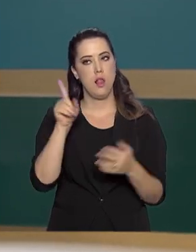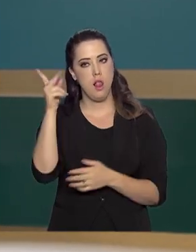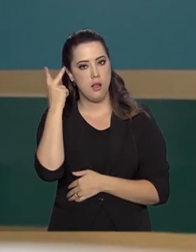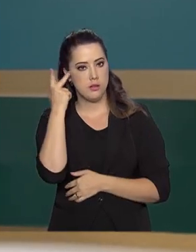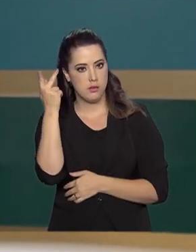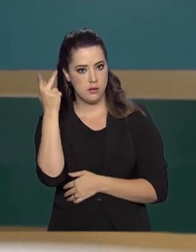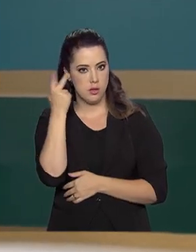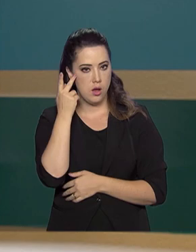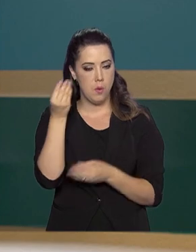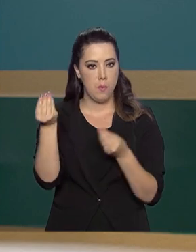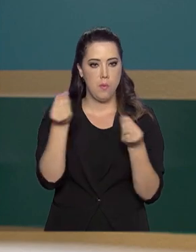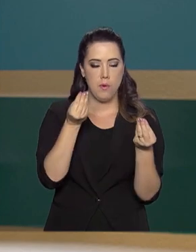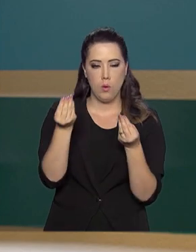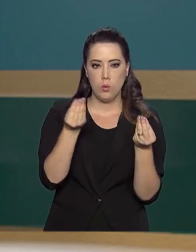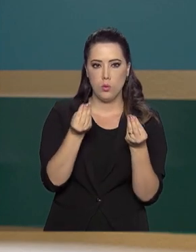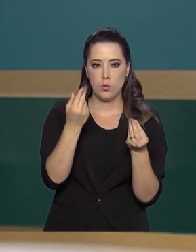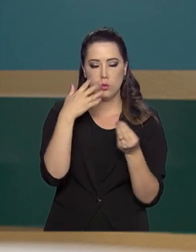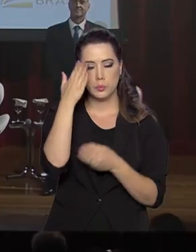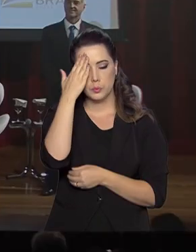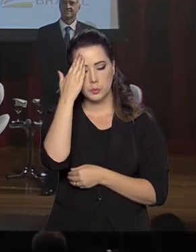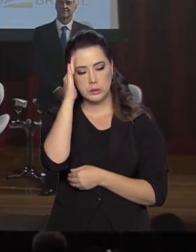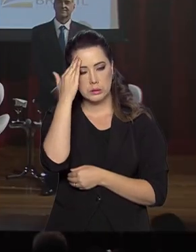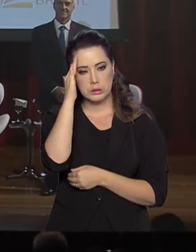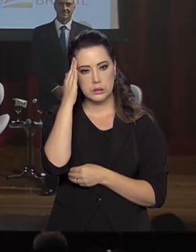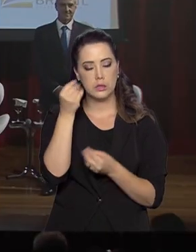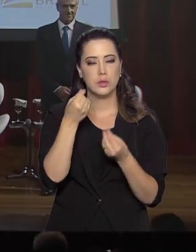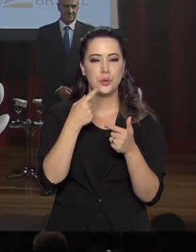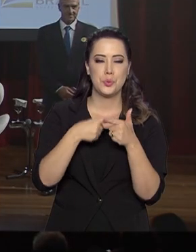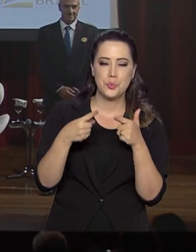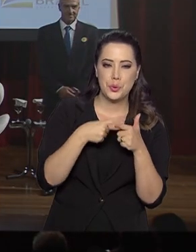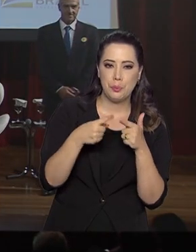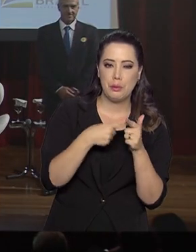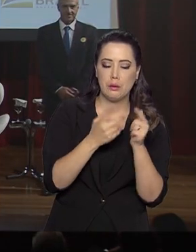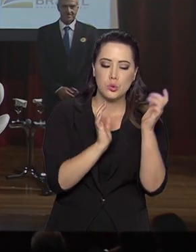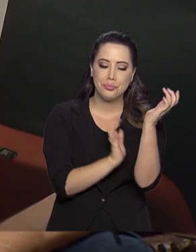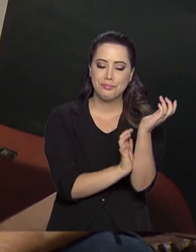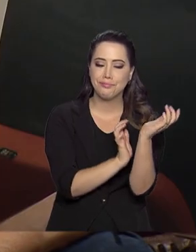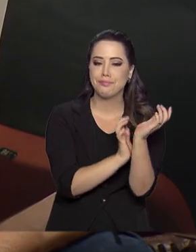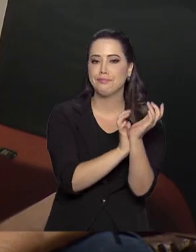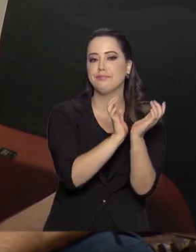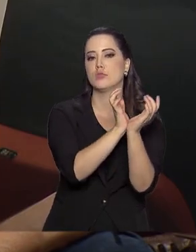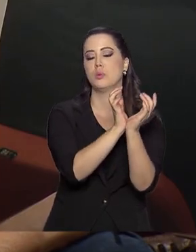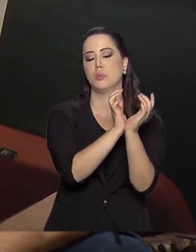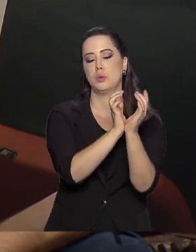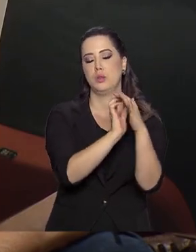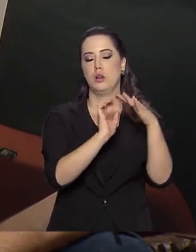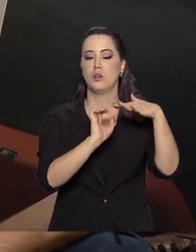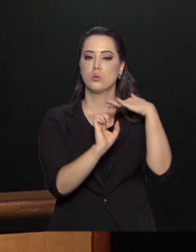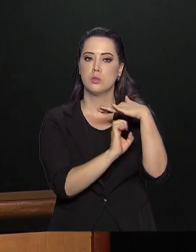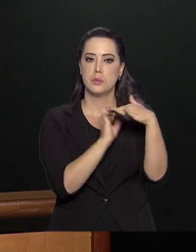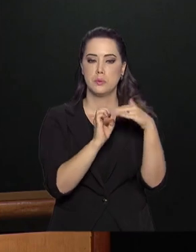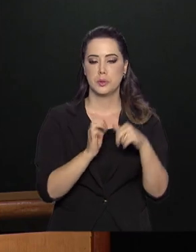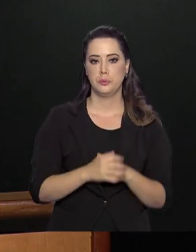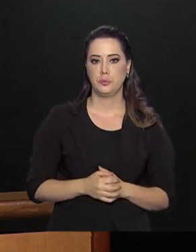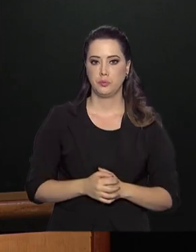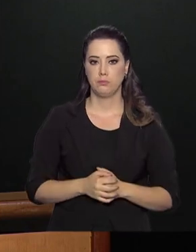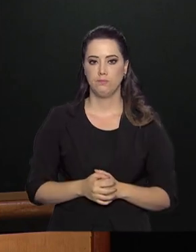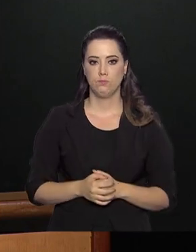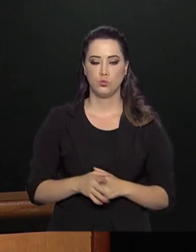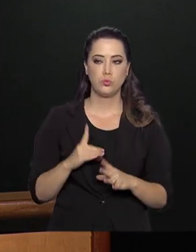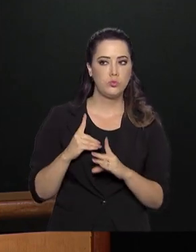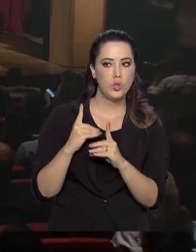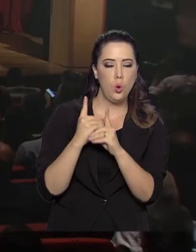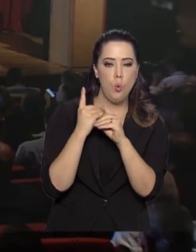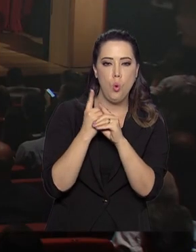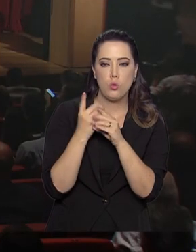empreendedorismo no Estado. Um encontro para identificar os problemas que barram o desenvolvimento